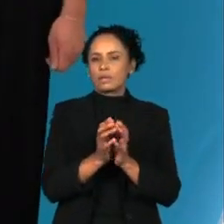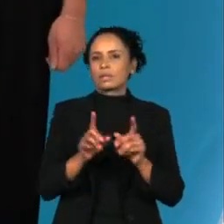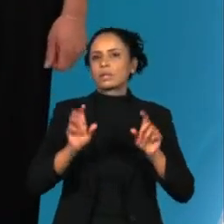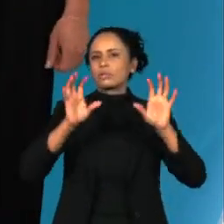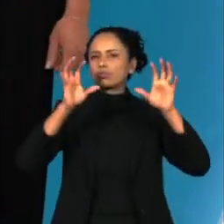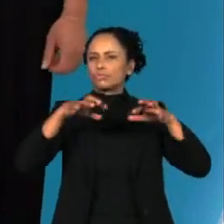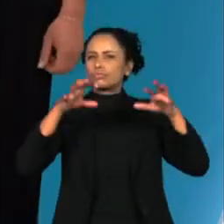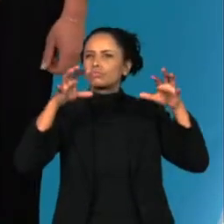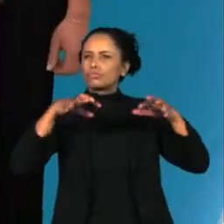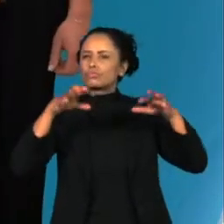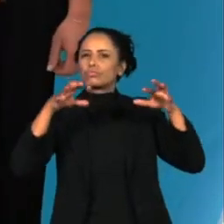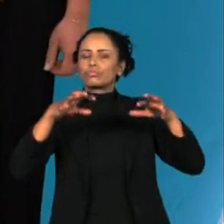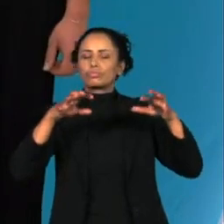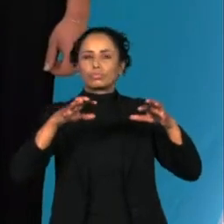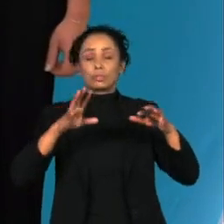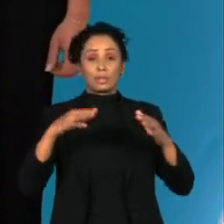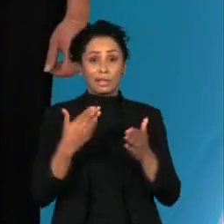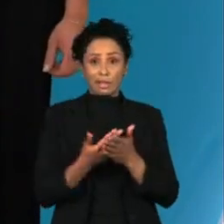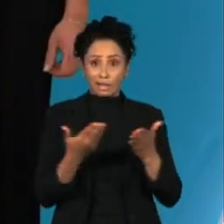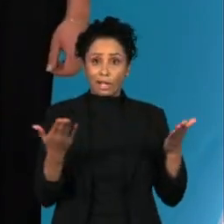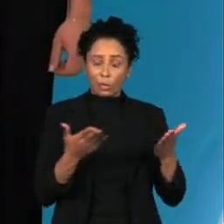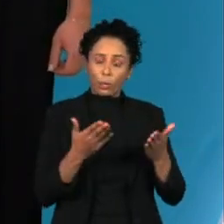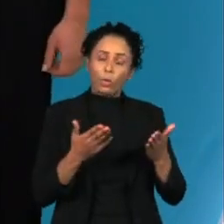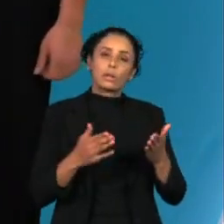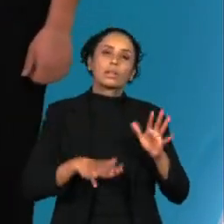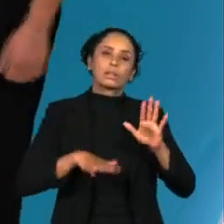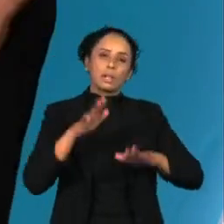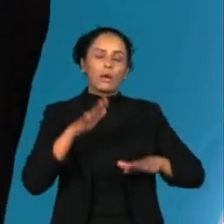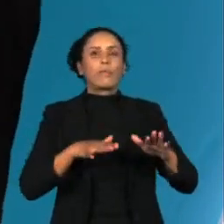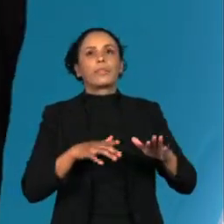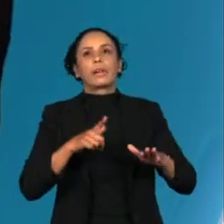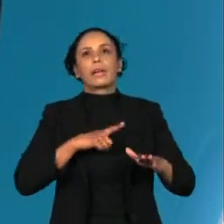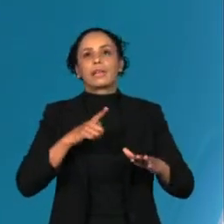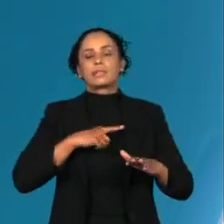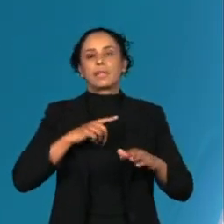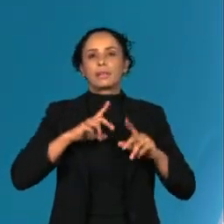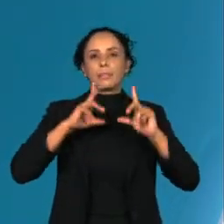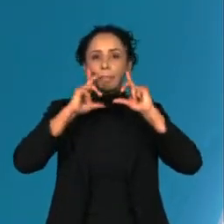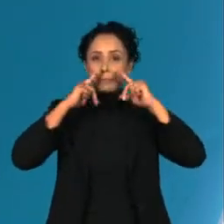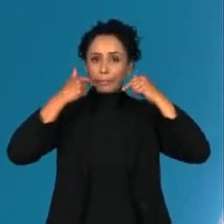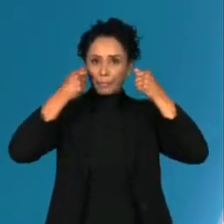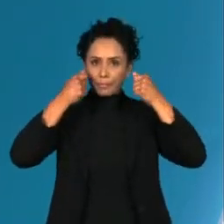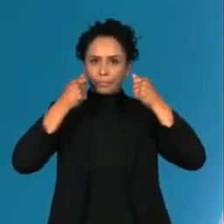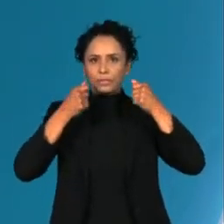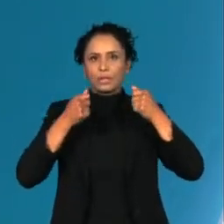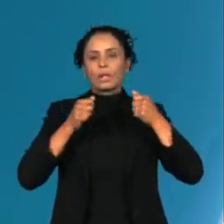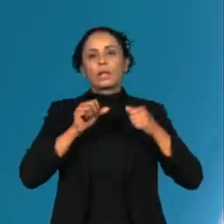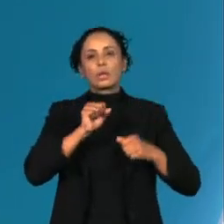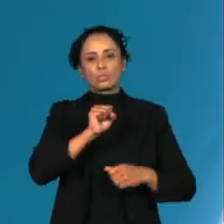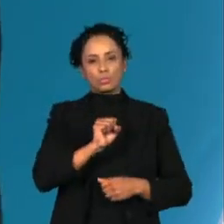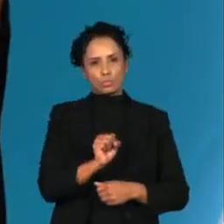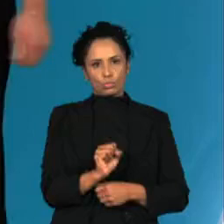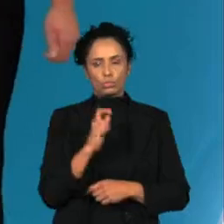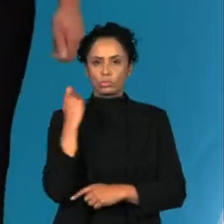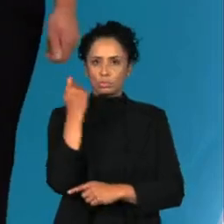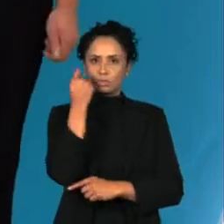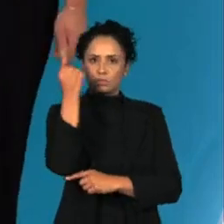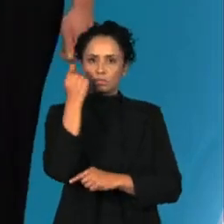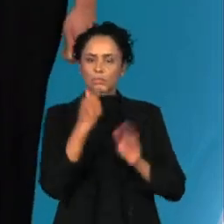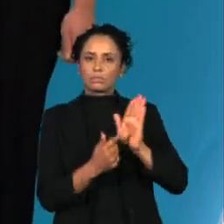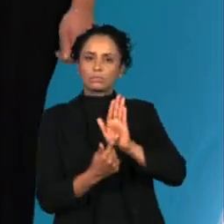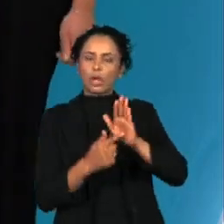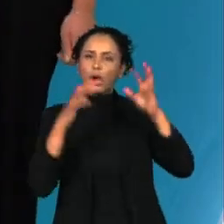acumulados ainda são previstos para a região de Recife e também em Maceió. No centro-sul do Rio Grande do Sul, o risco de